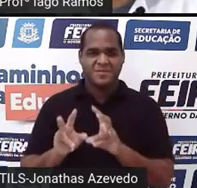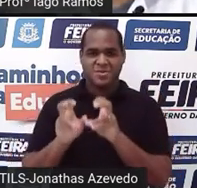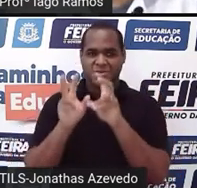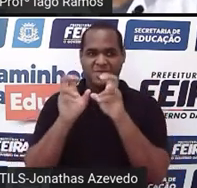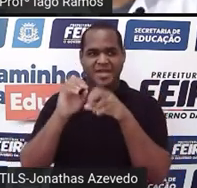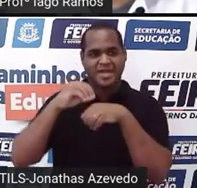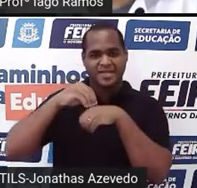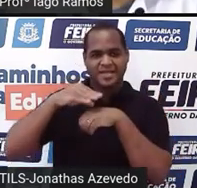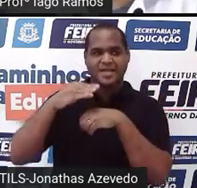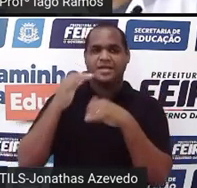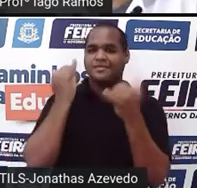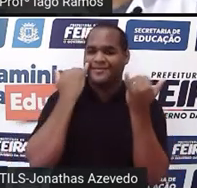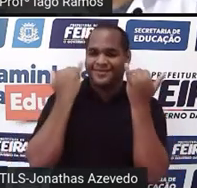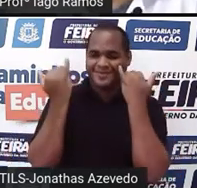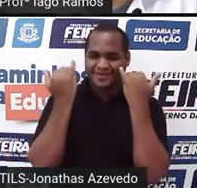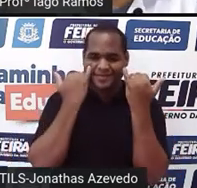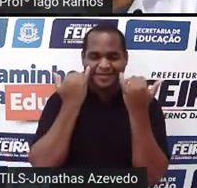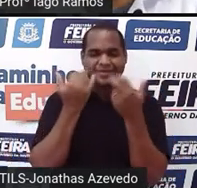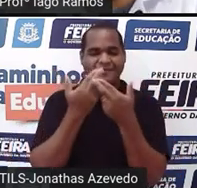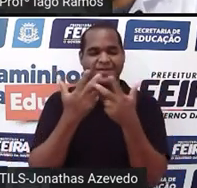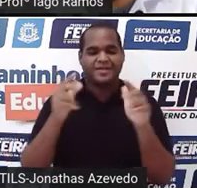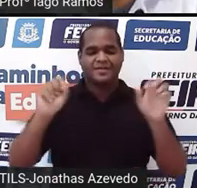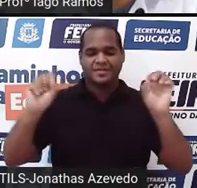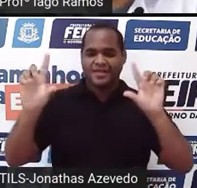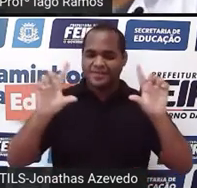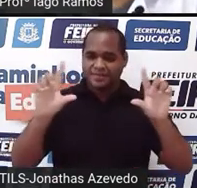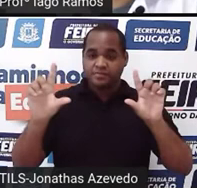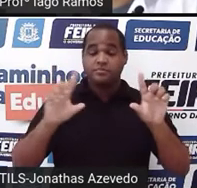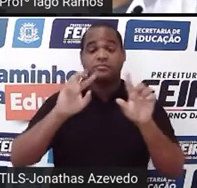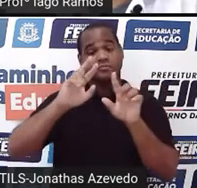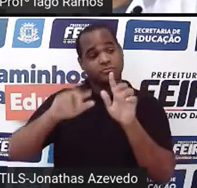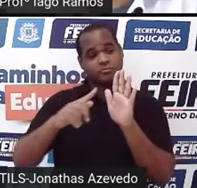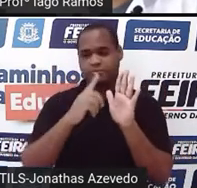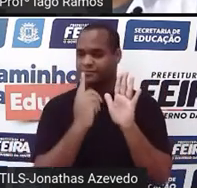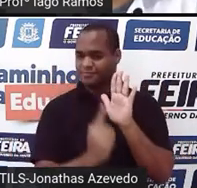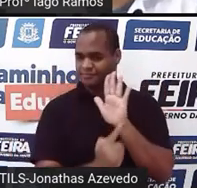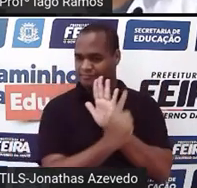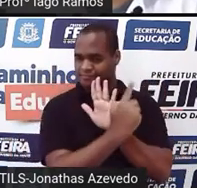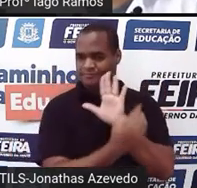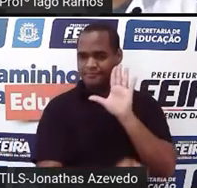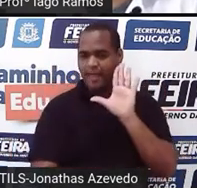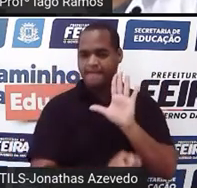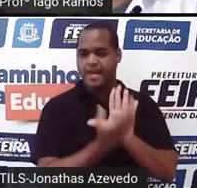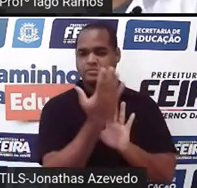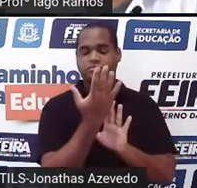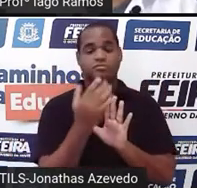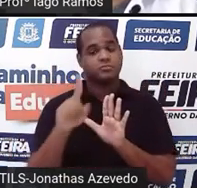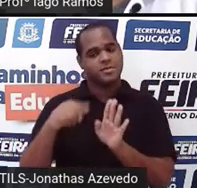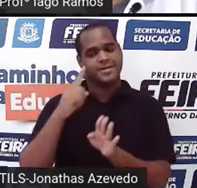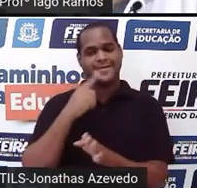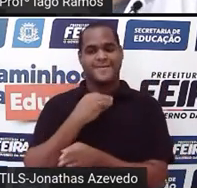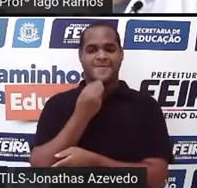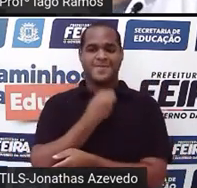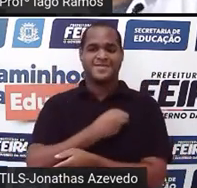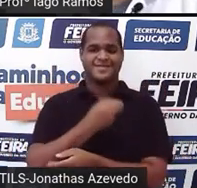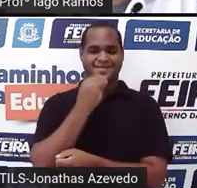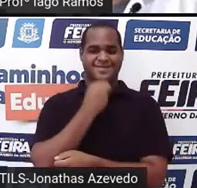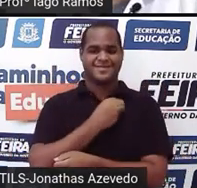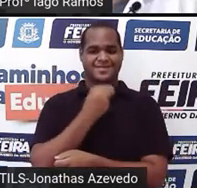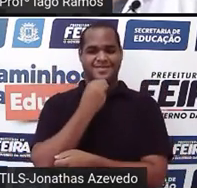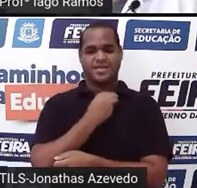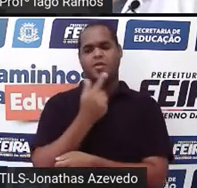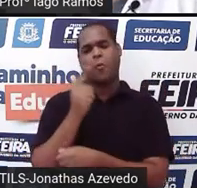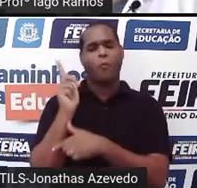de um noticiário de TV, né? Os gráficos aparecem. Se você tiver a oportunidade em algum